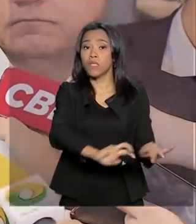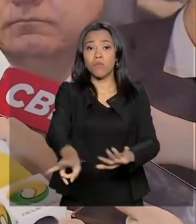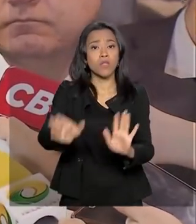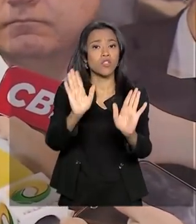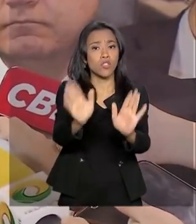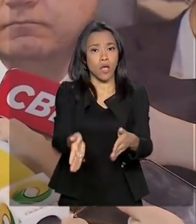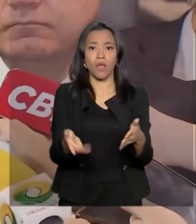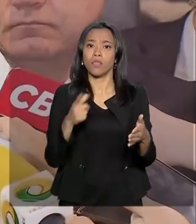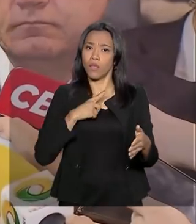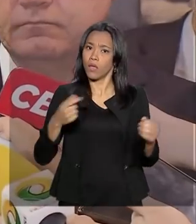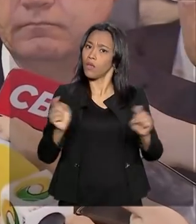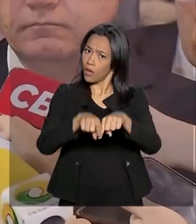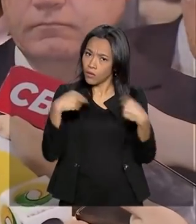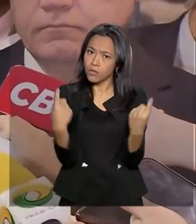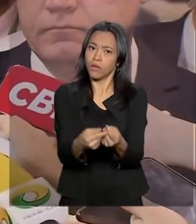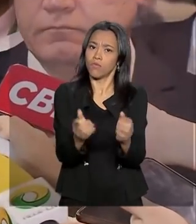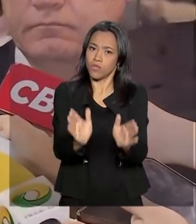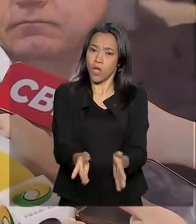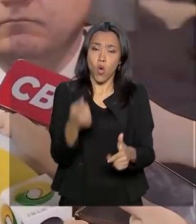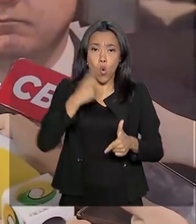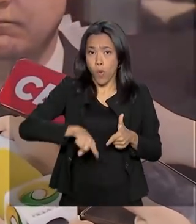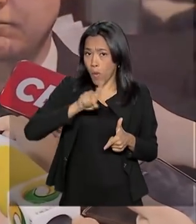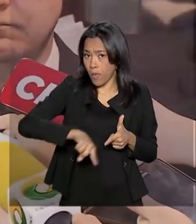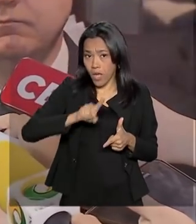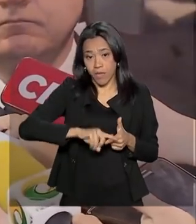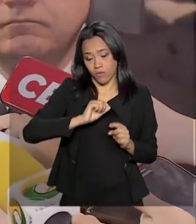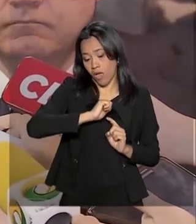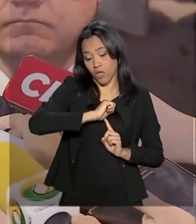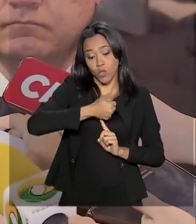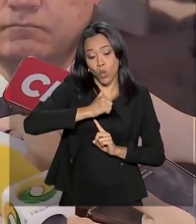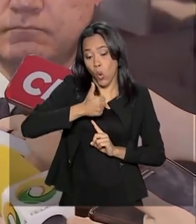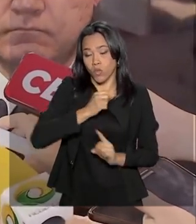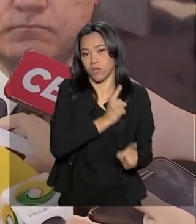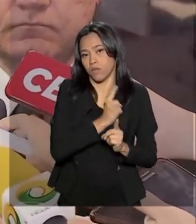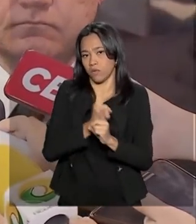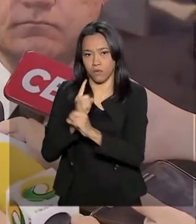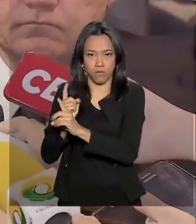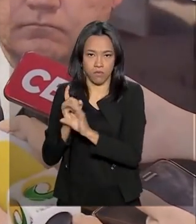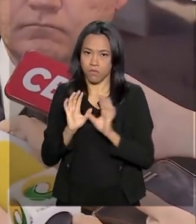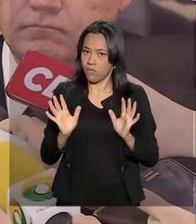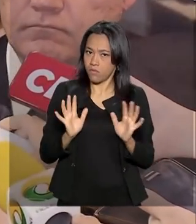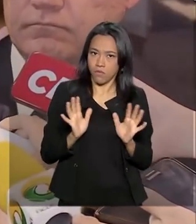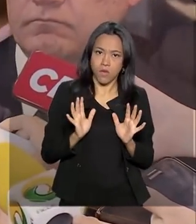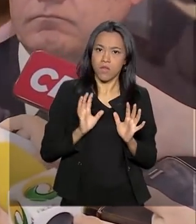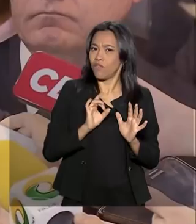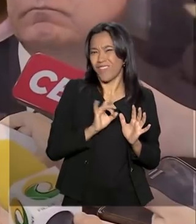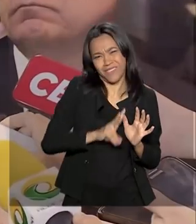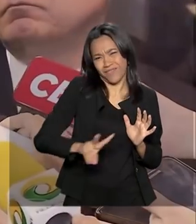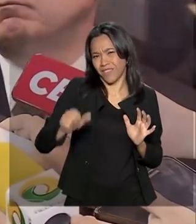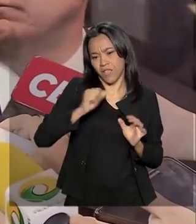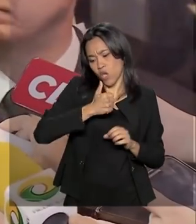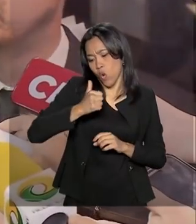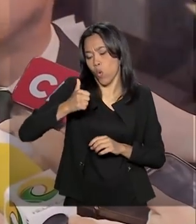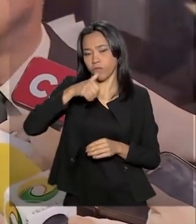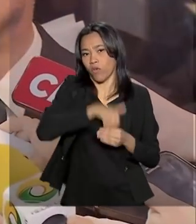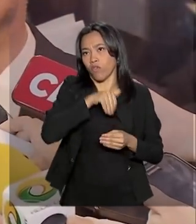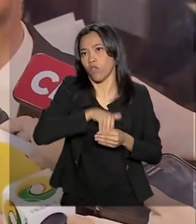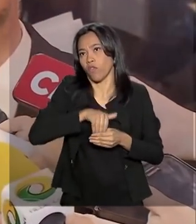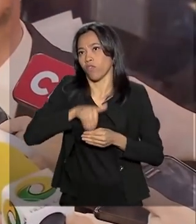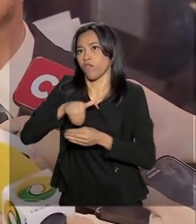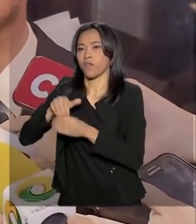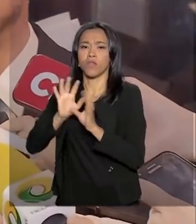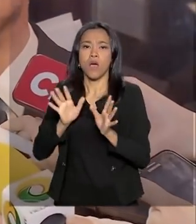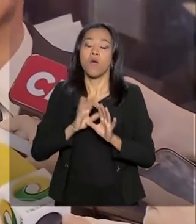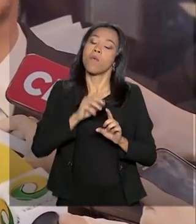tem 11 sessões, né? Então, o problema não são as 11 sessões, até porque não vai ser em 11 sessões que vai ser votado. Você